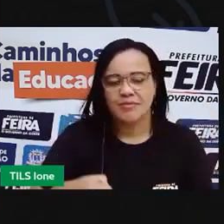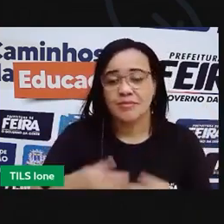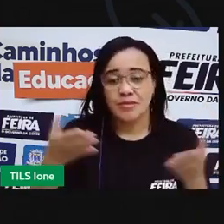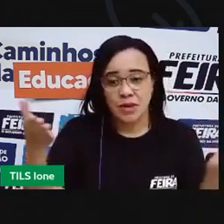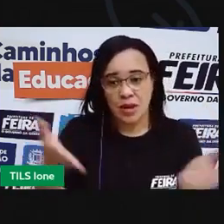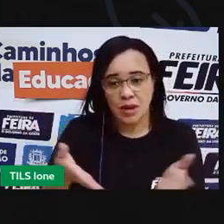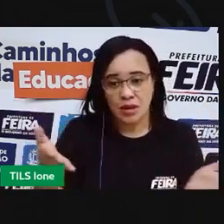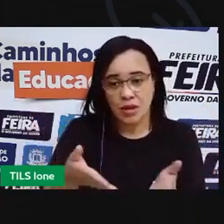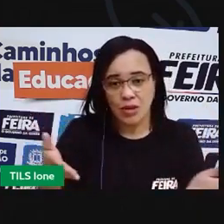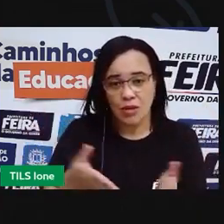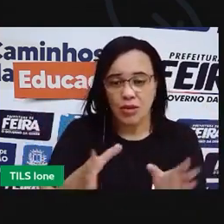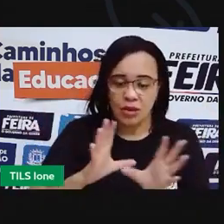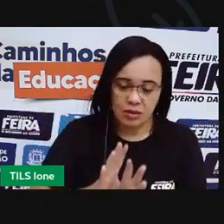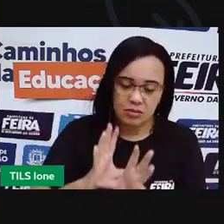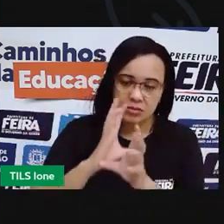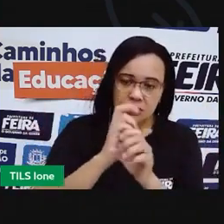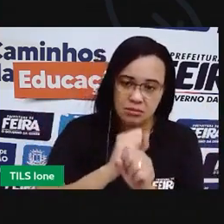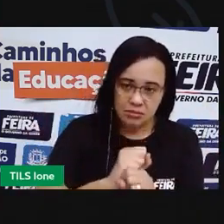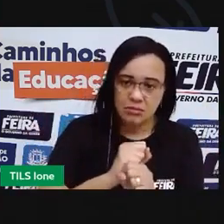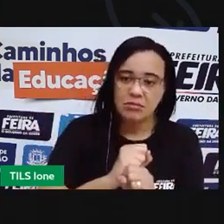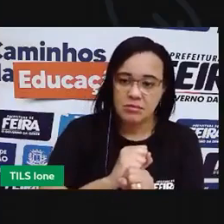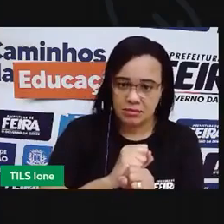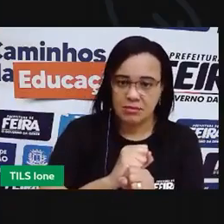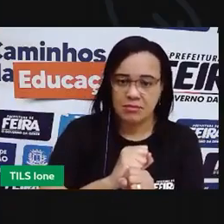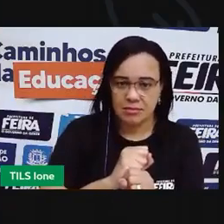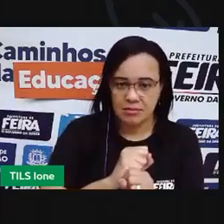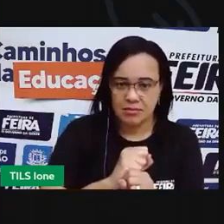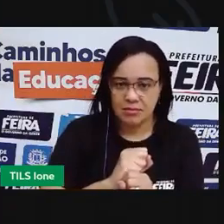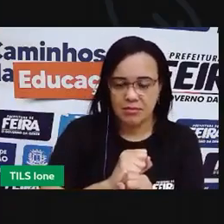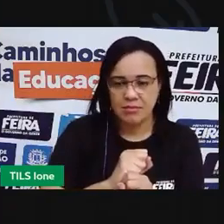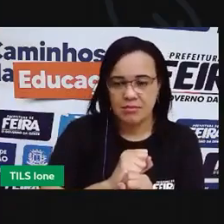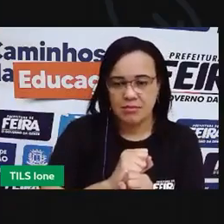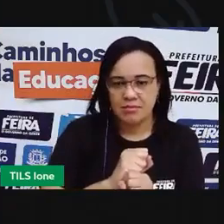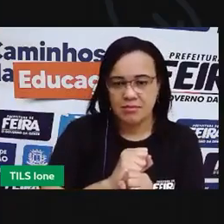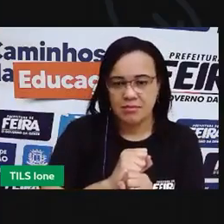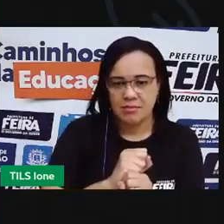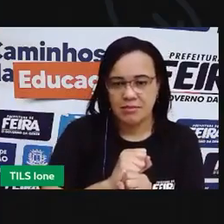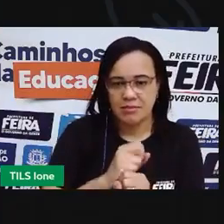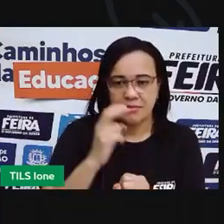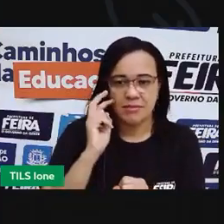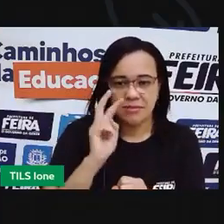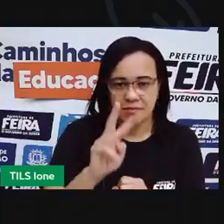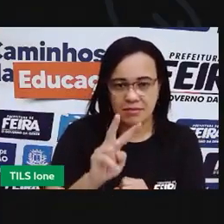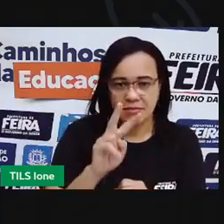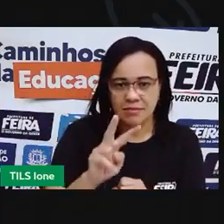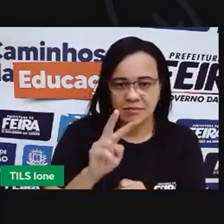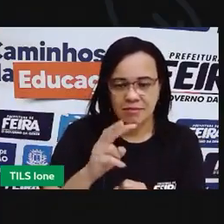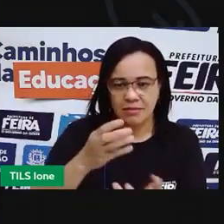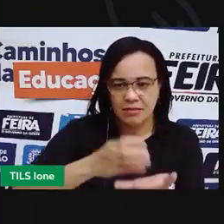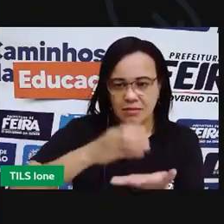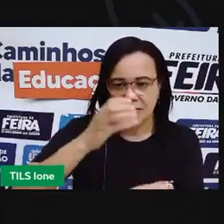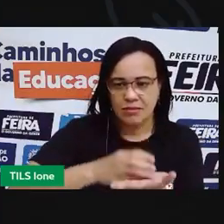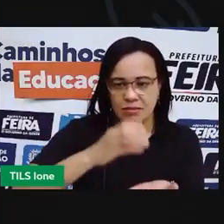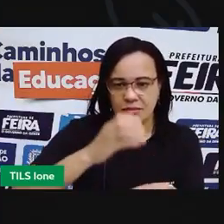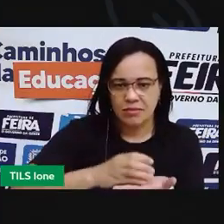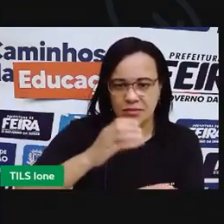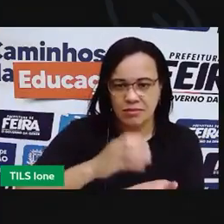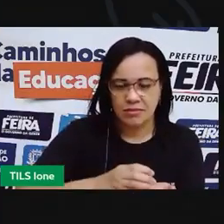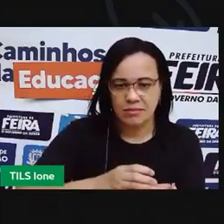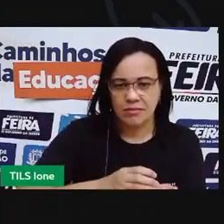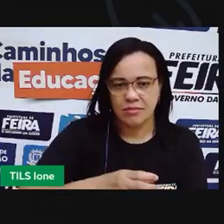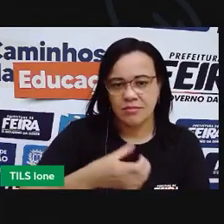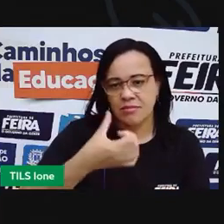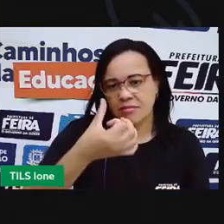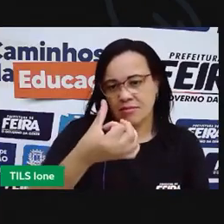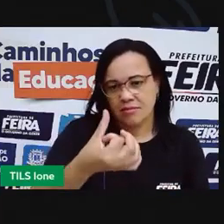aqui quando eu acrescentei mais um eu vi que na minha filha de copos vou